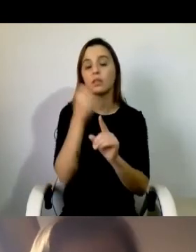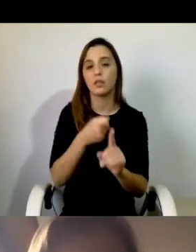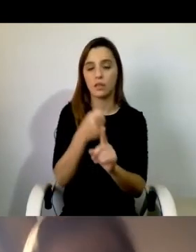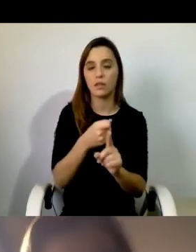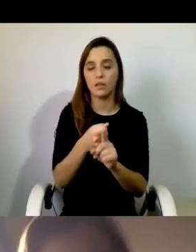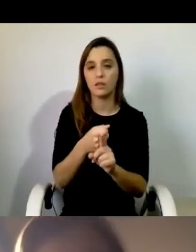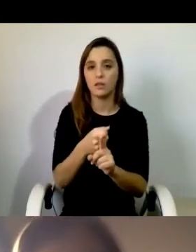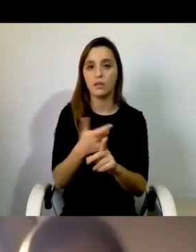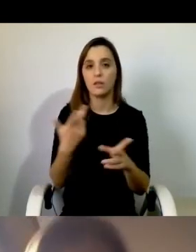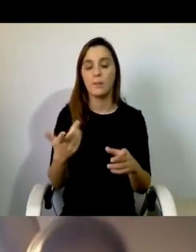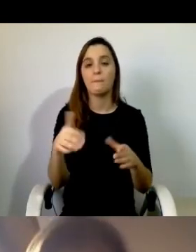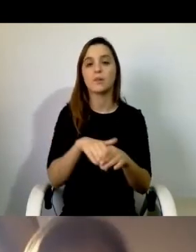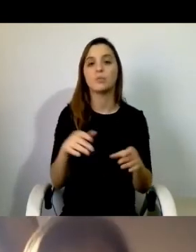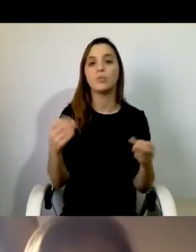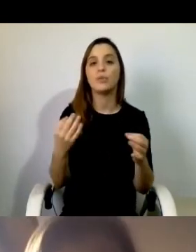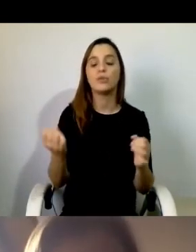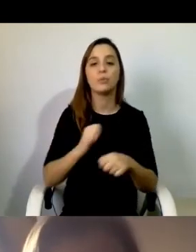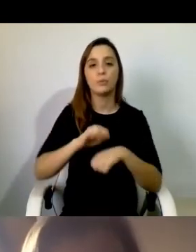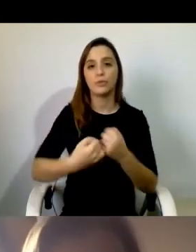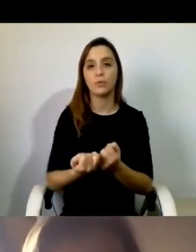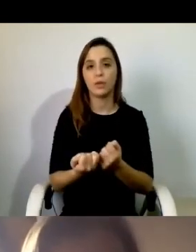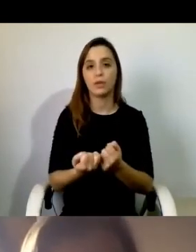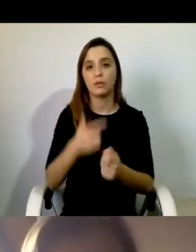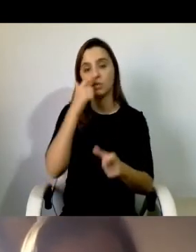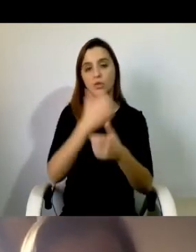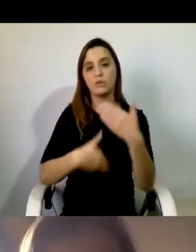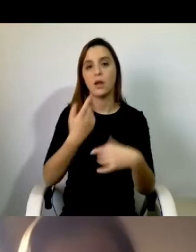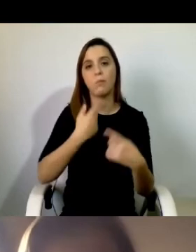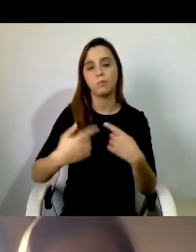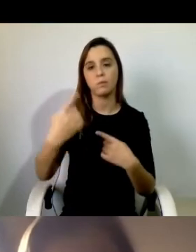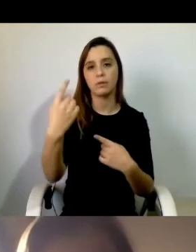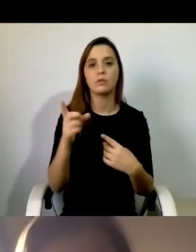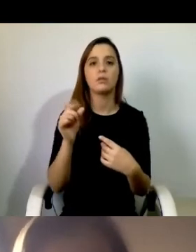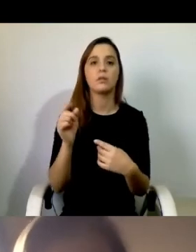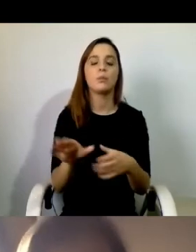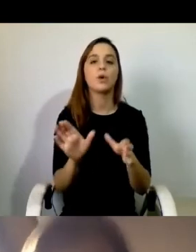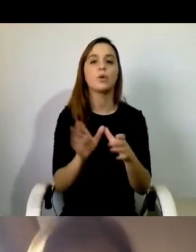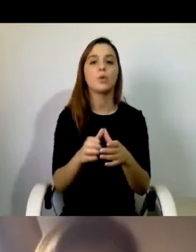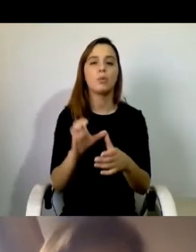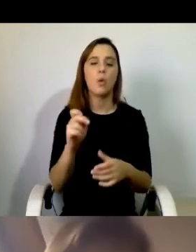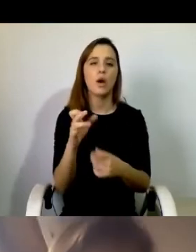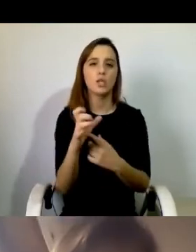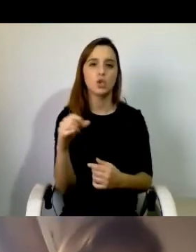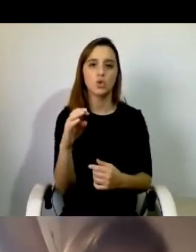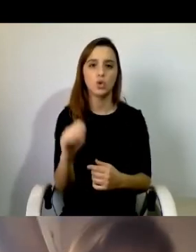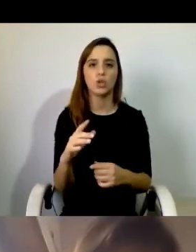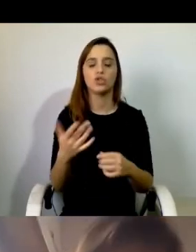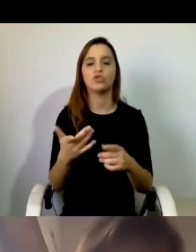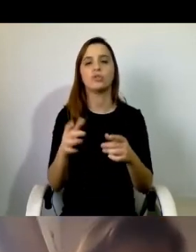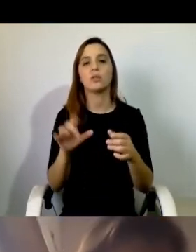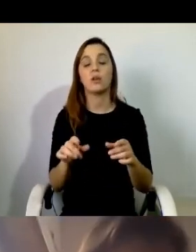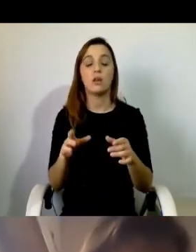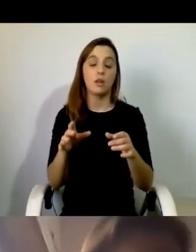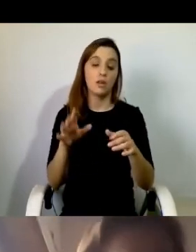deficiência, participou no movimento Deficientes Indignados, grupo com ações como uma vigília em frente ao Parlamento, em